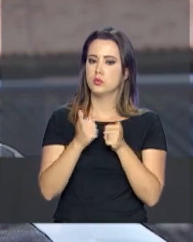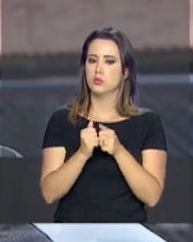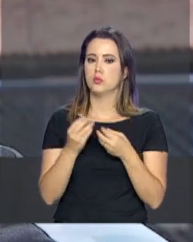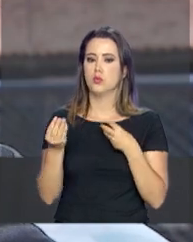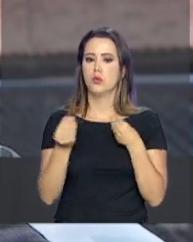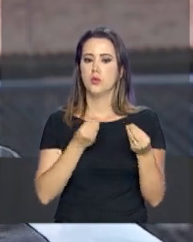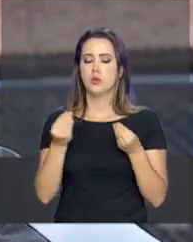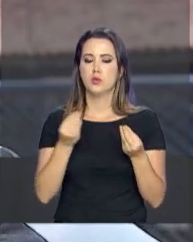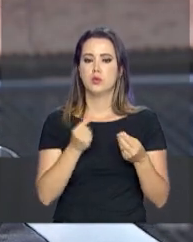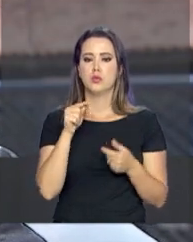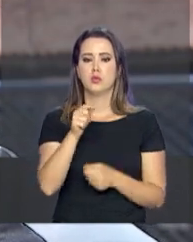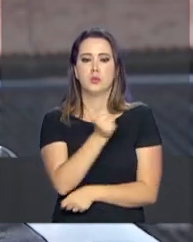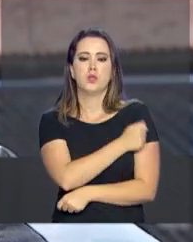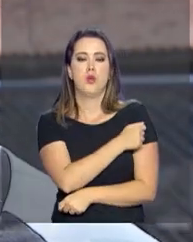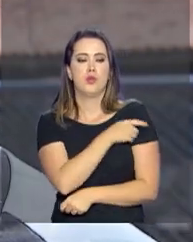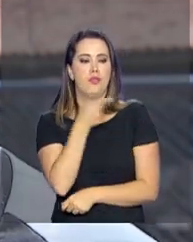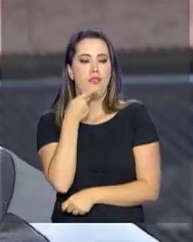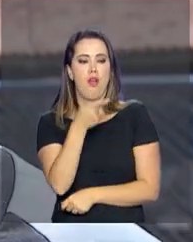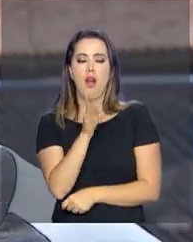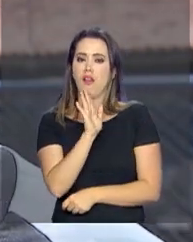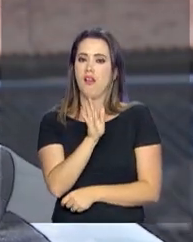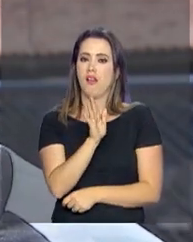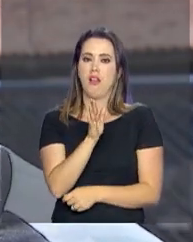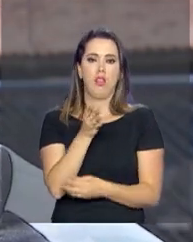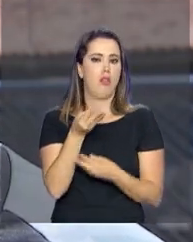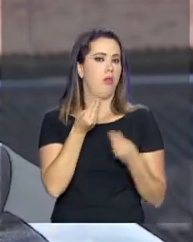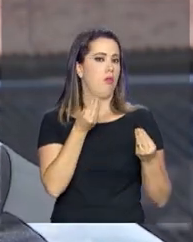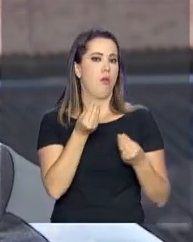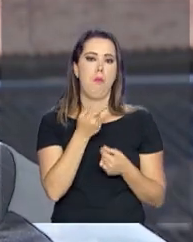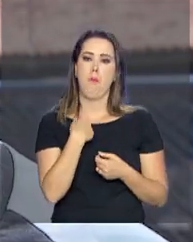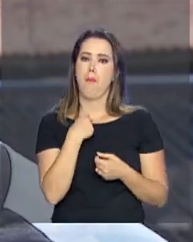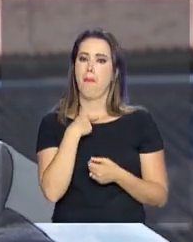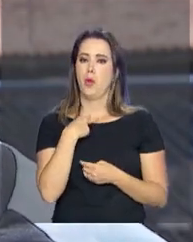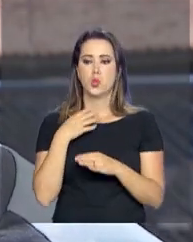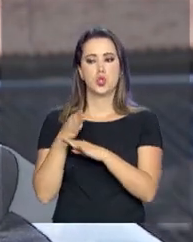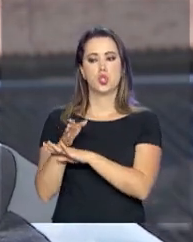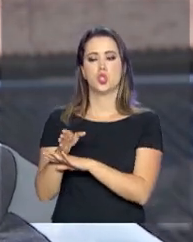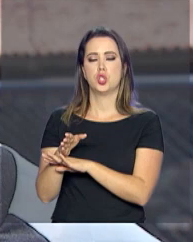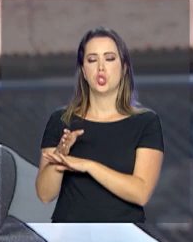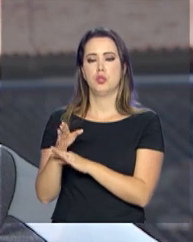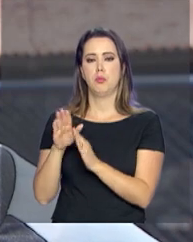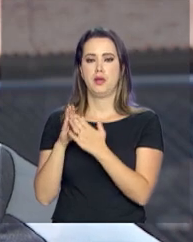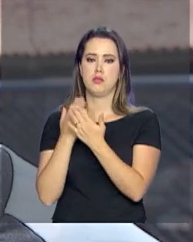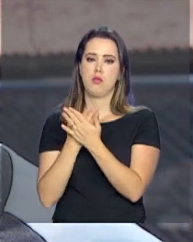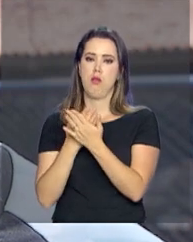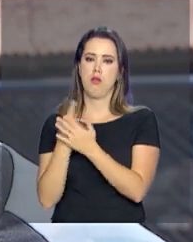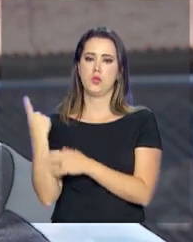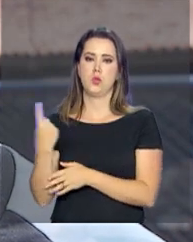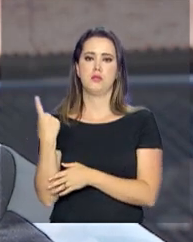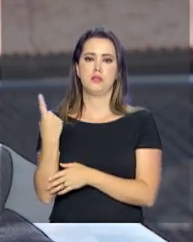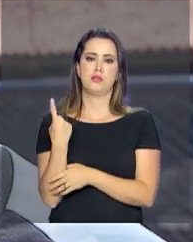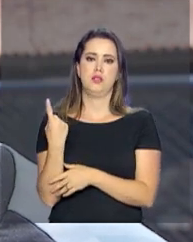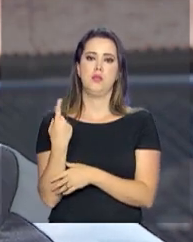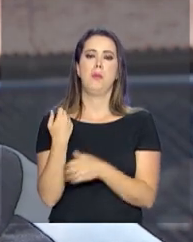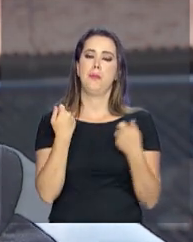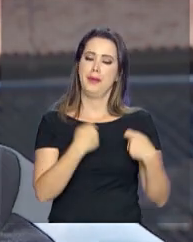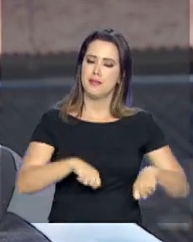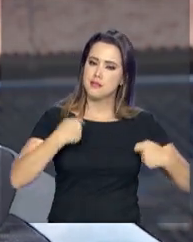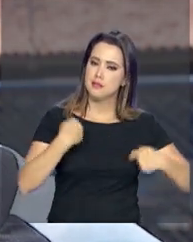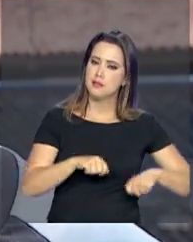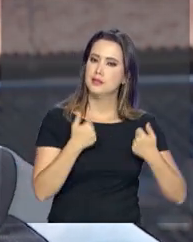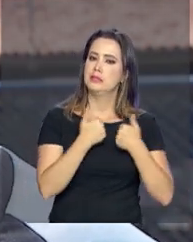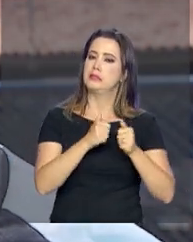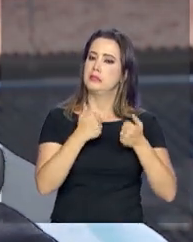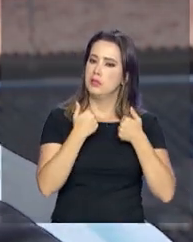qual, alguns alunos já testemunharam, seria pouco provável que eles conseguissem vir à escola, por conta da distância que eles